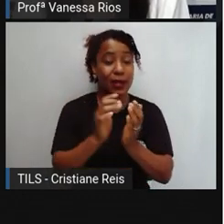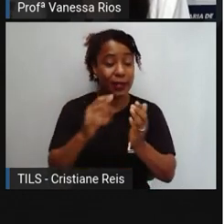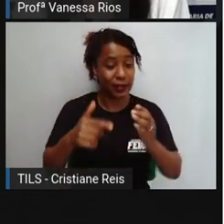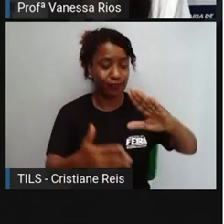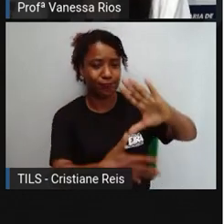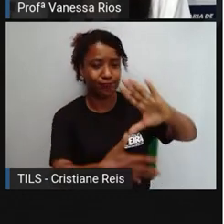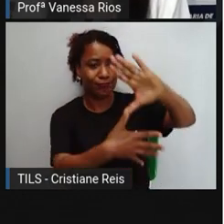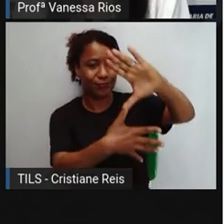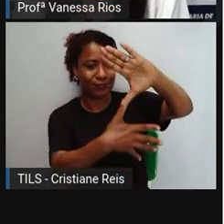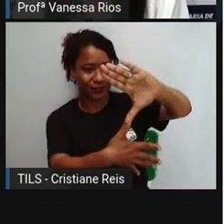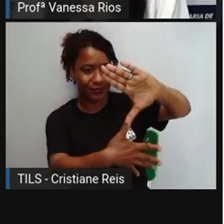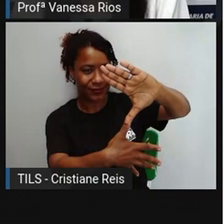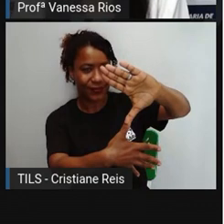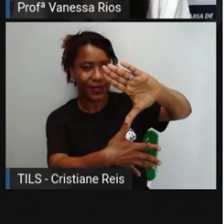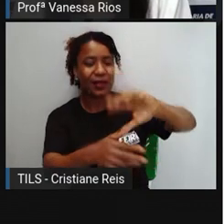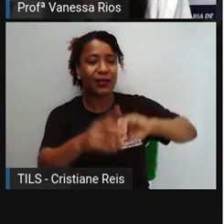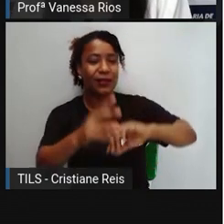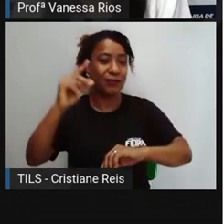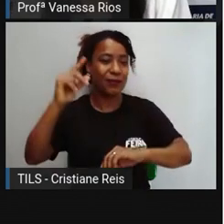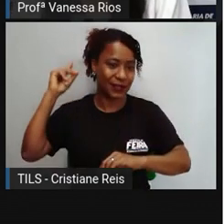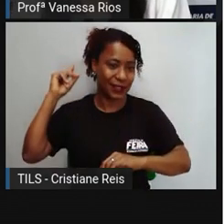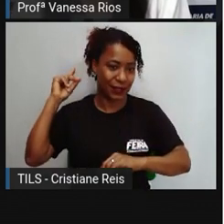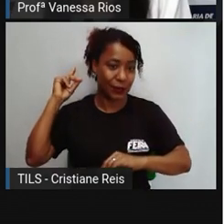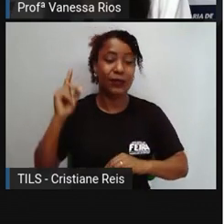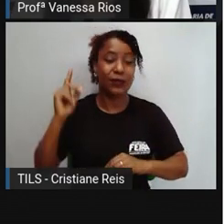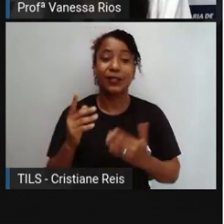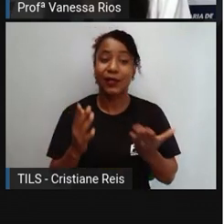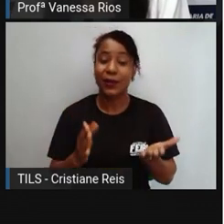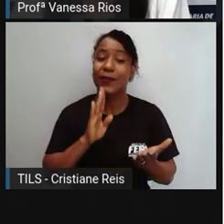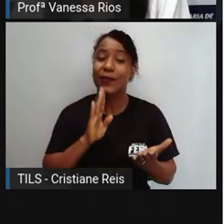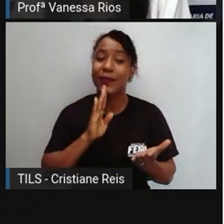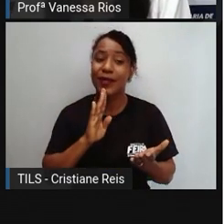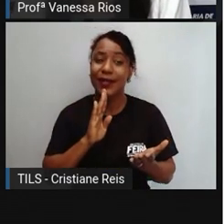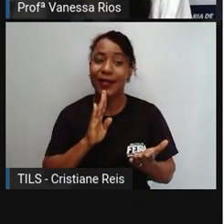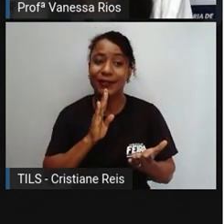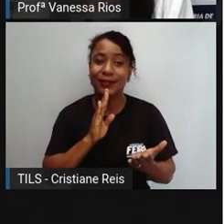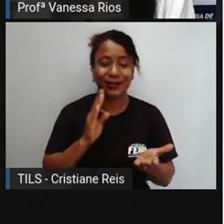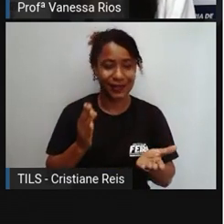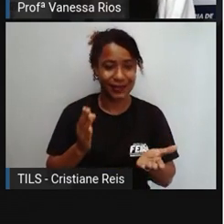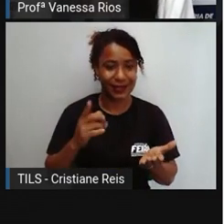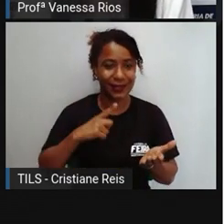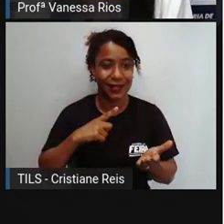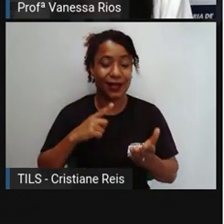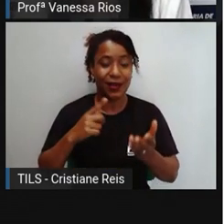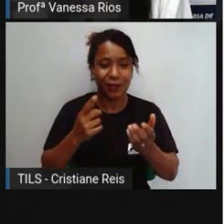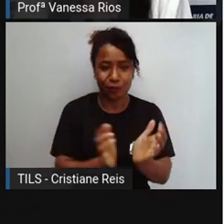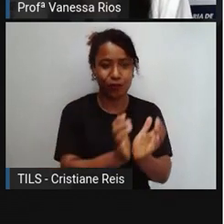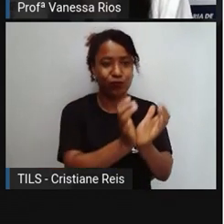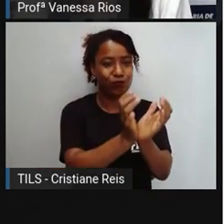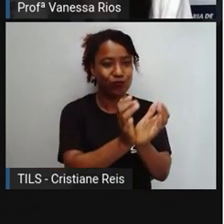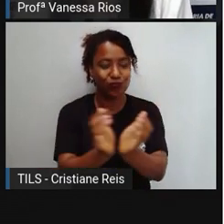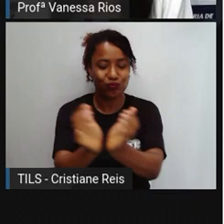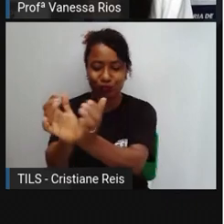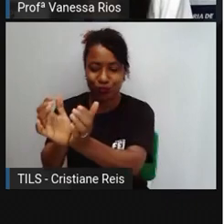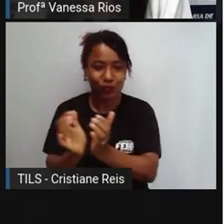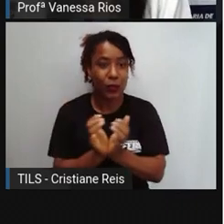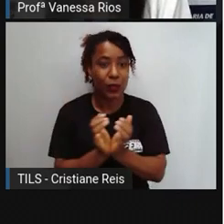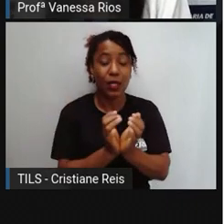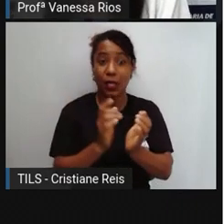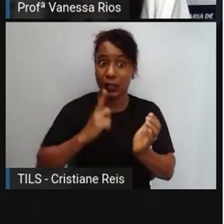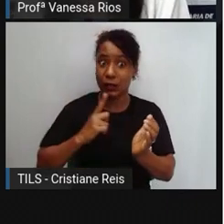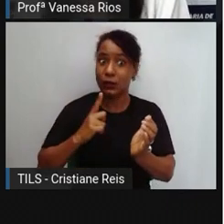americano em diferentes épocas, e são conhecidas por representarem grandes impérios com complexos sistemas